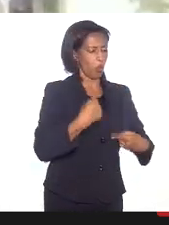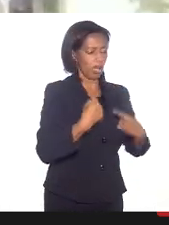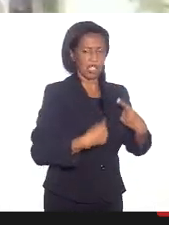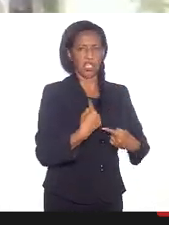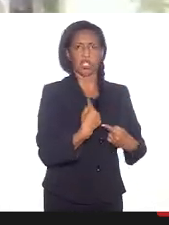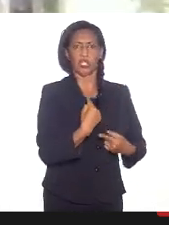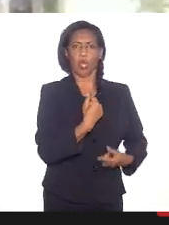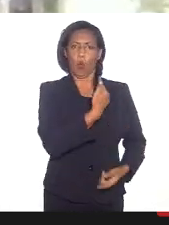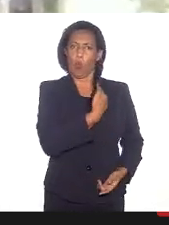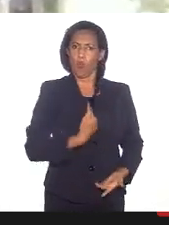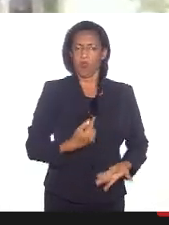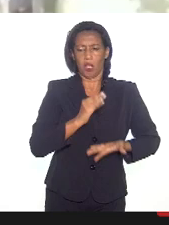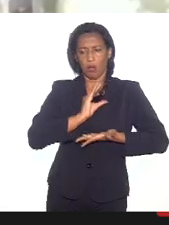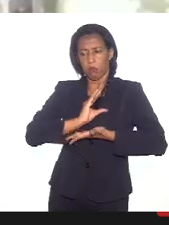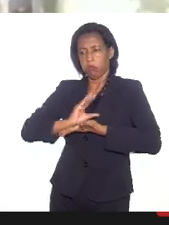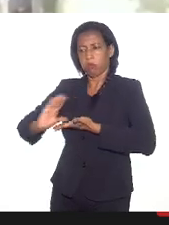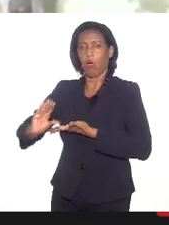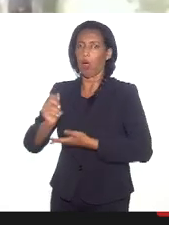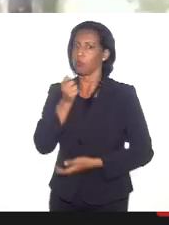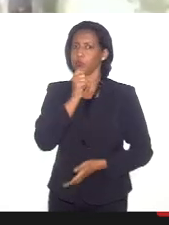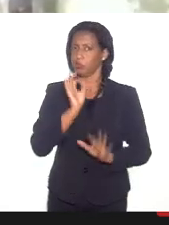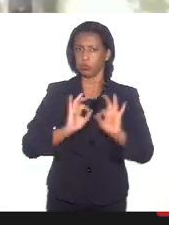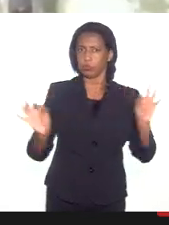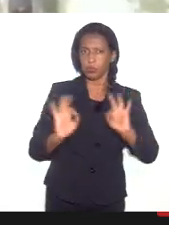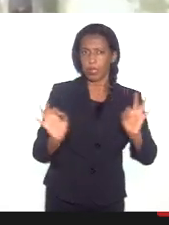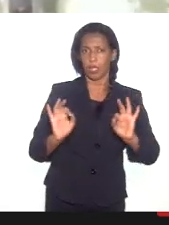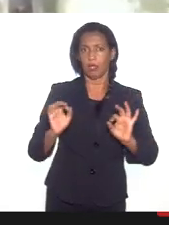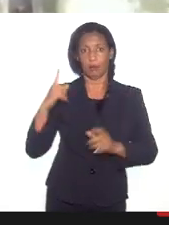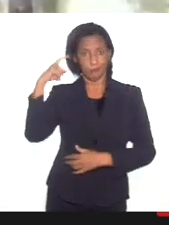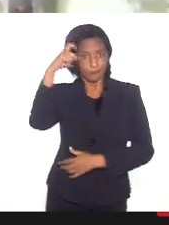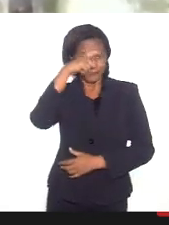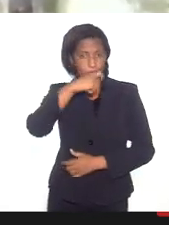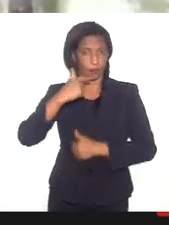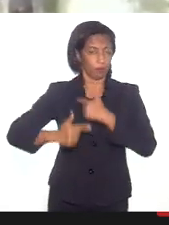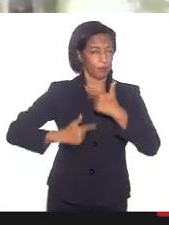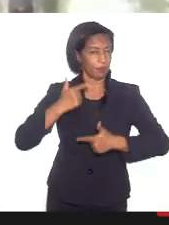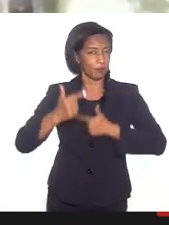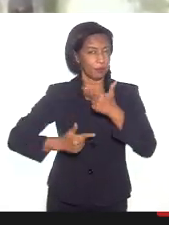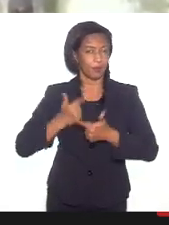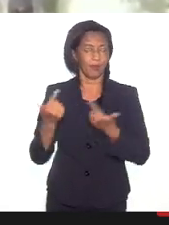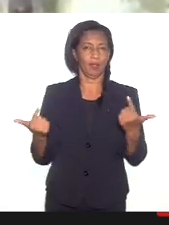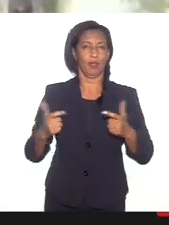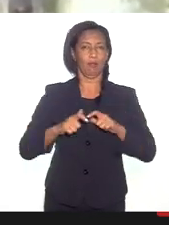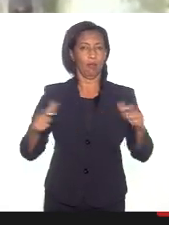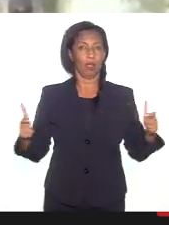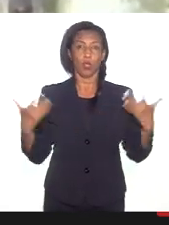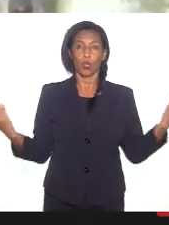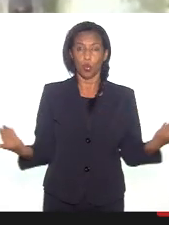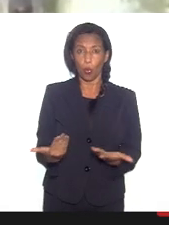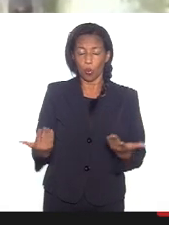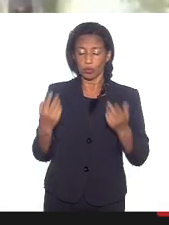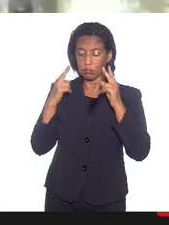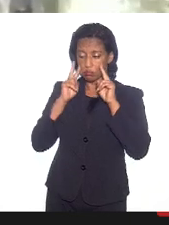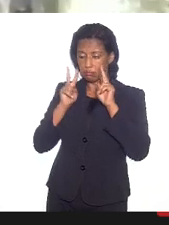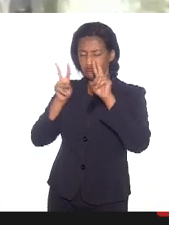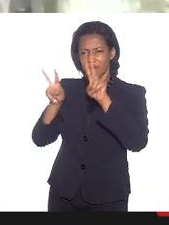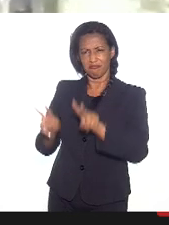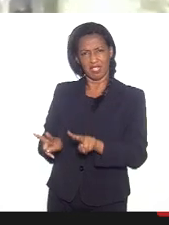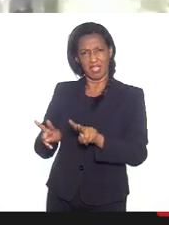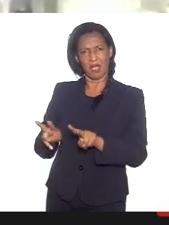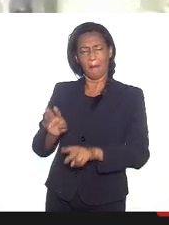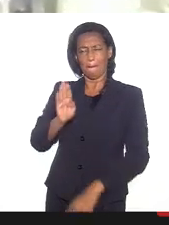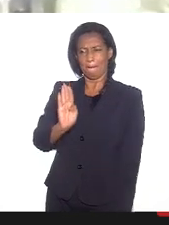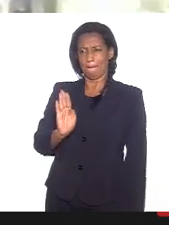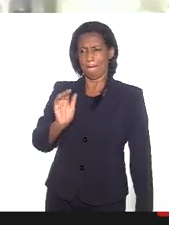governo, nem de nada. Então, é uma luta muito grande. E hoje, quando a gente vê um barracão,